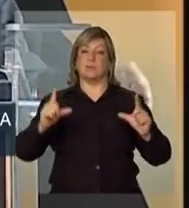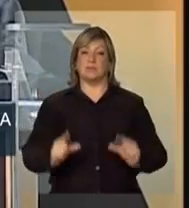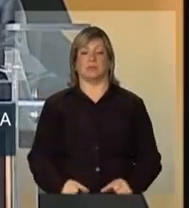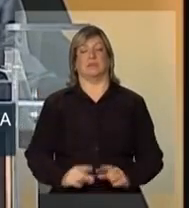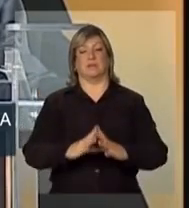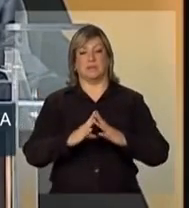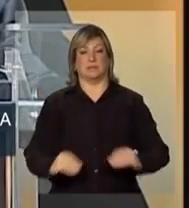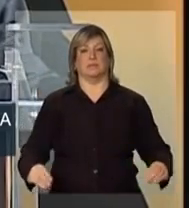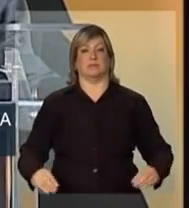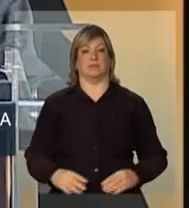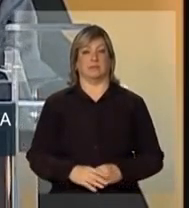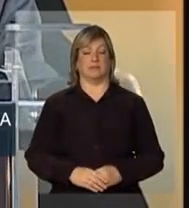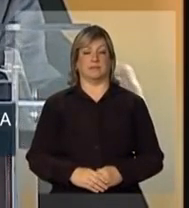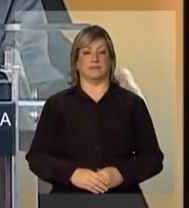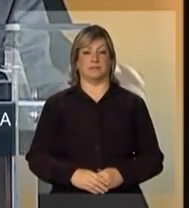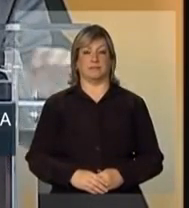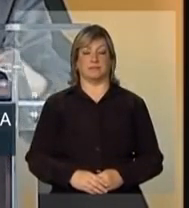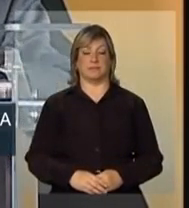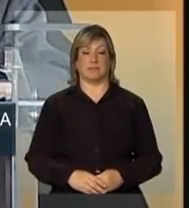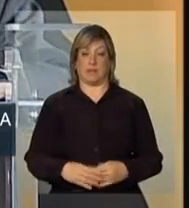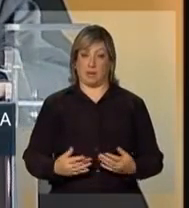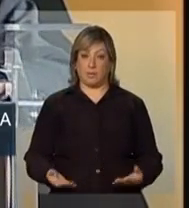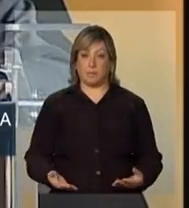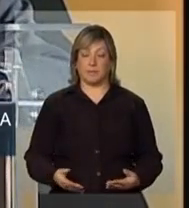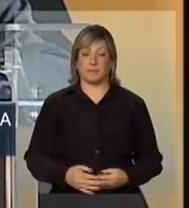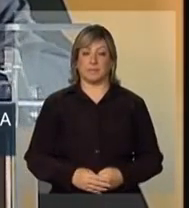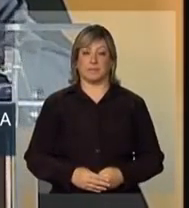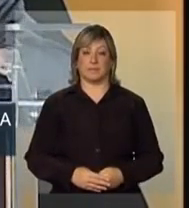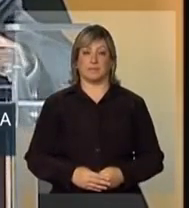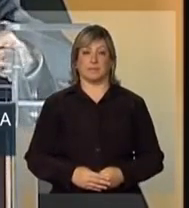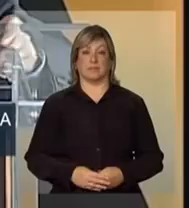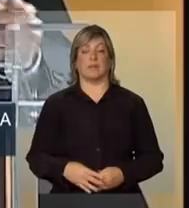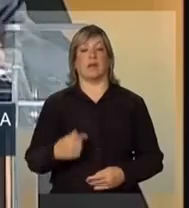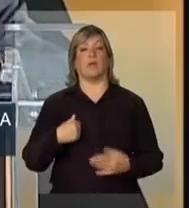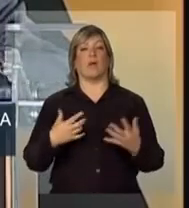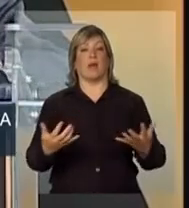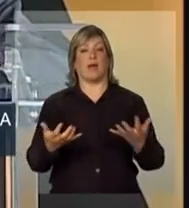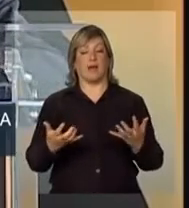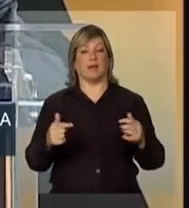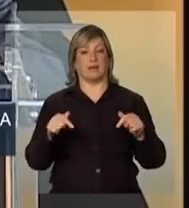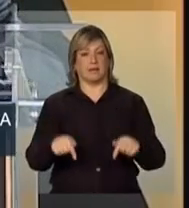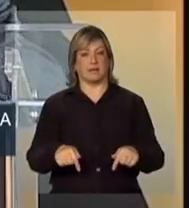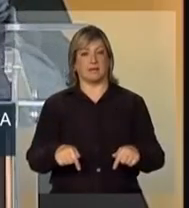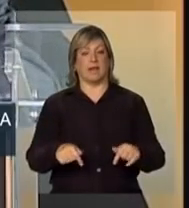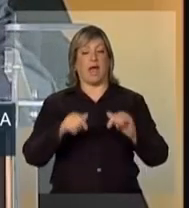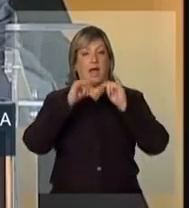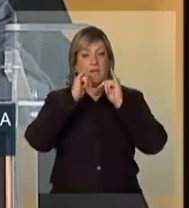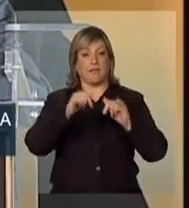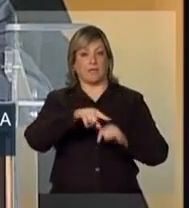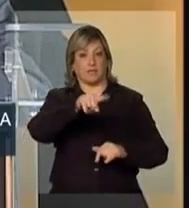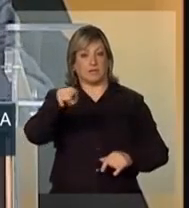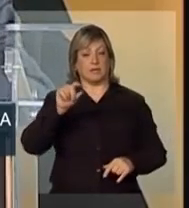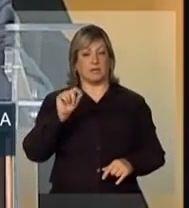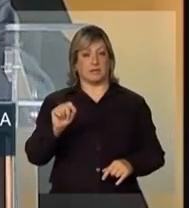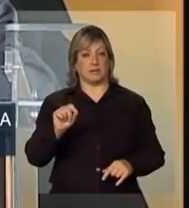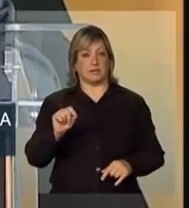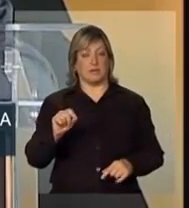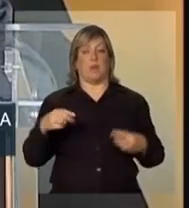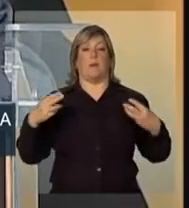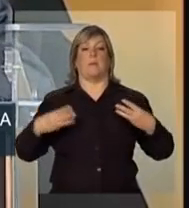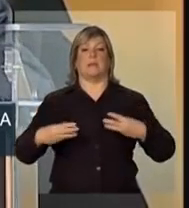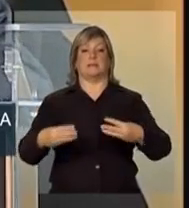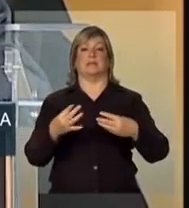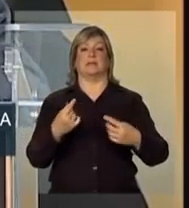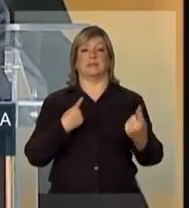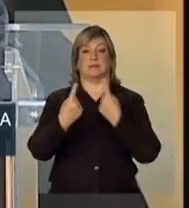debelar. De modo que eu quero aqui dizer aos senhores que o Ministério dos Transportes